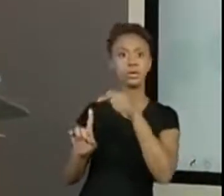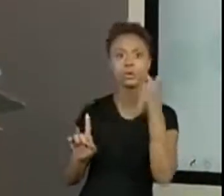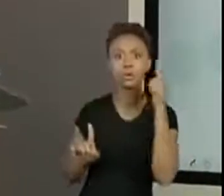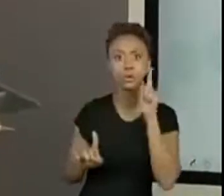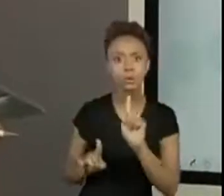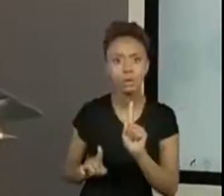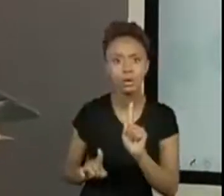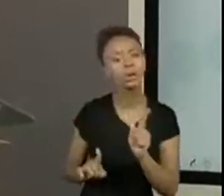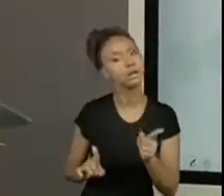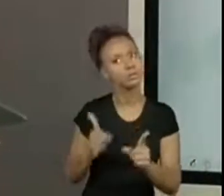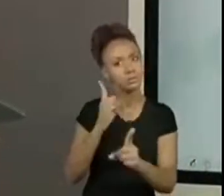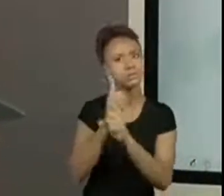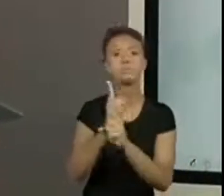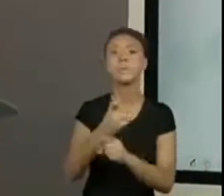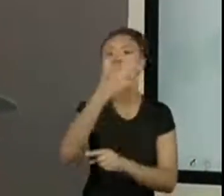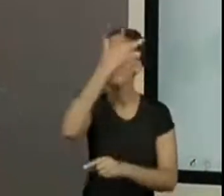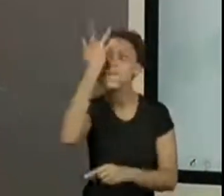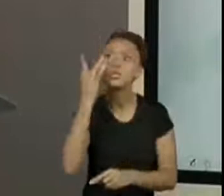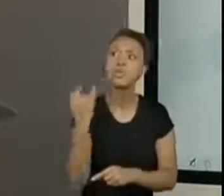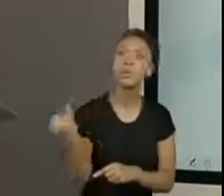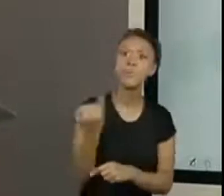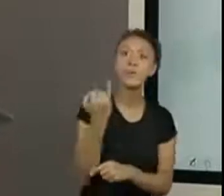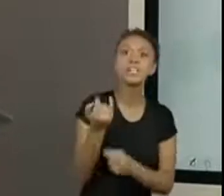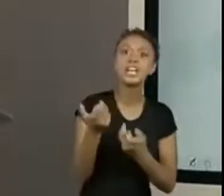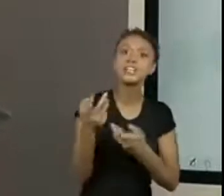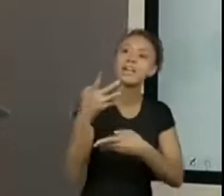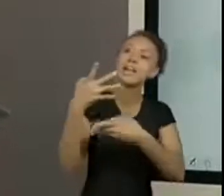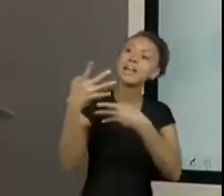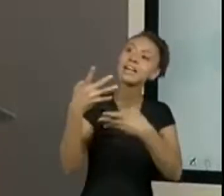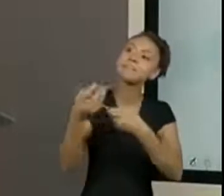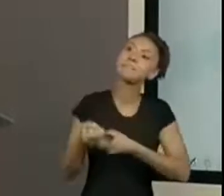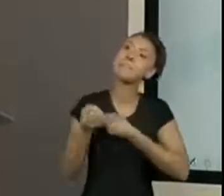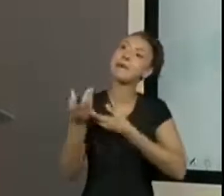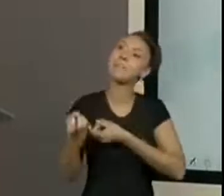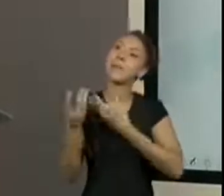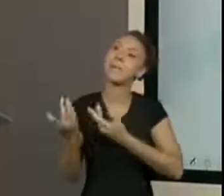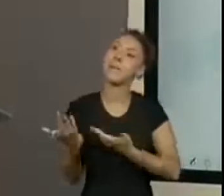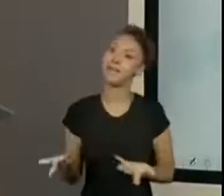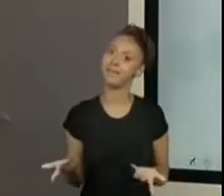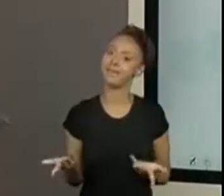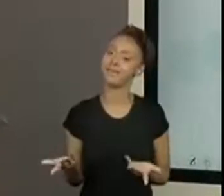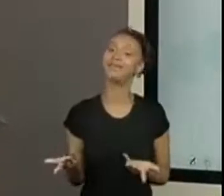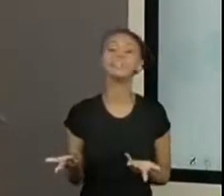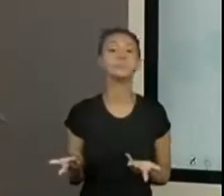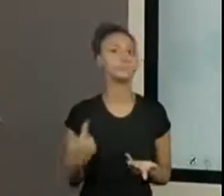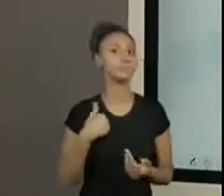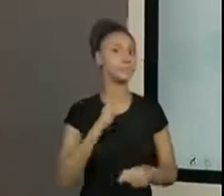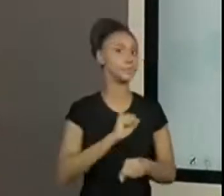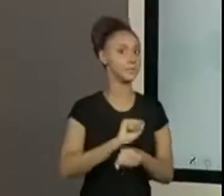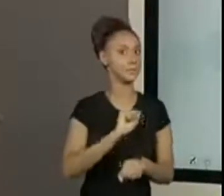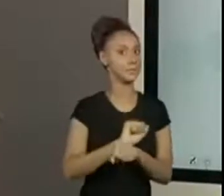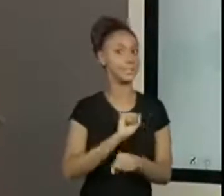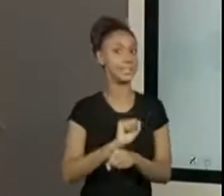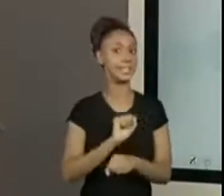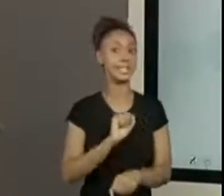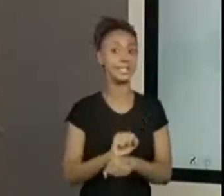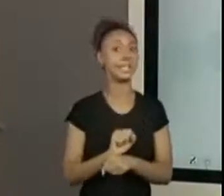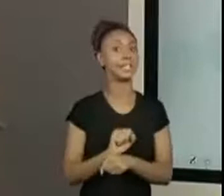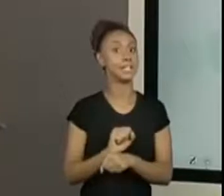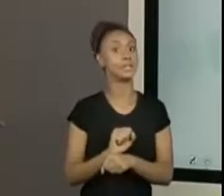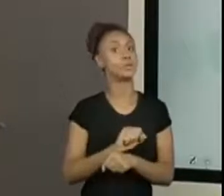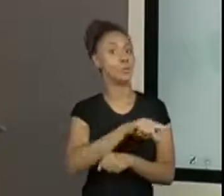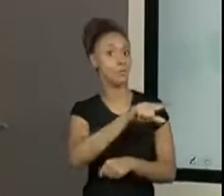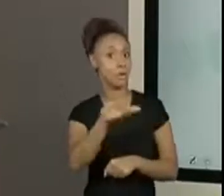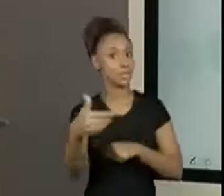Acha? Tem sempre alguém importante que a gente quer fazer algo gostoso desse jeito, com muito carinho. Estou aguardando isso e com vocês a